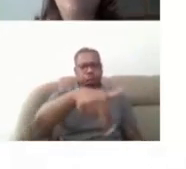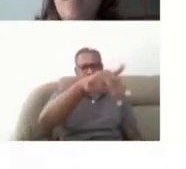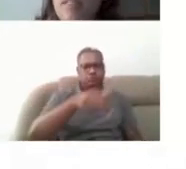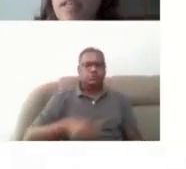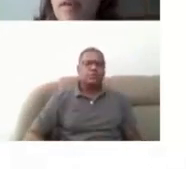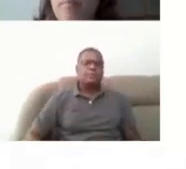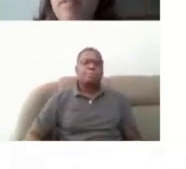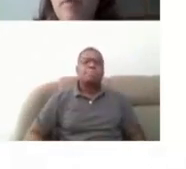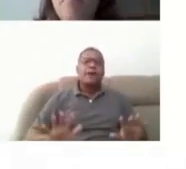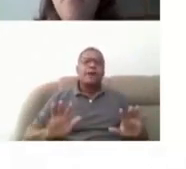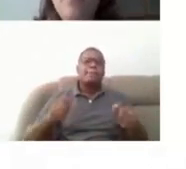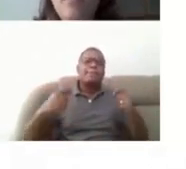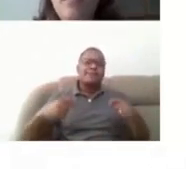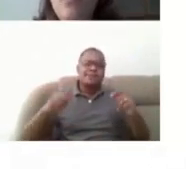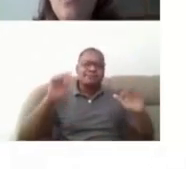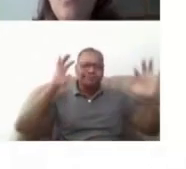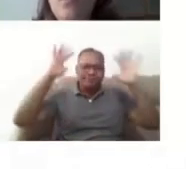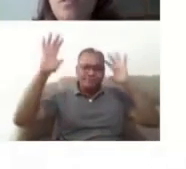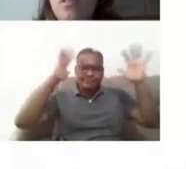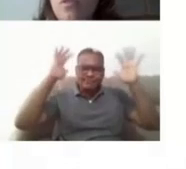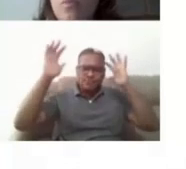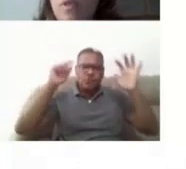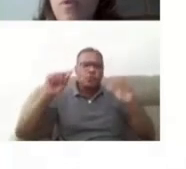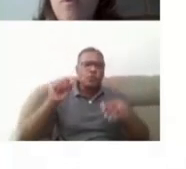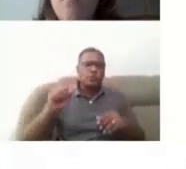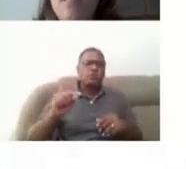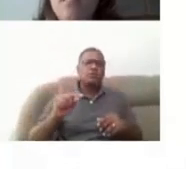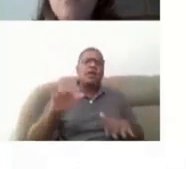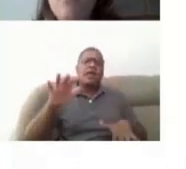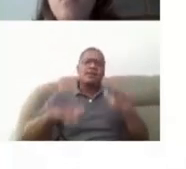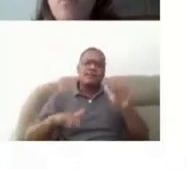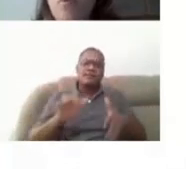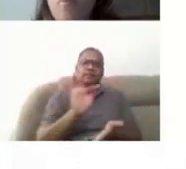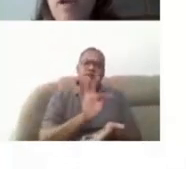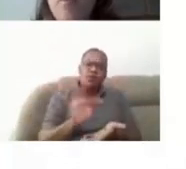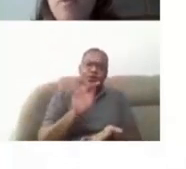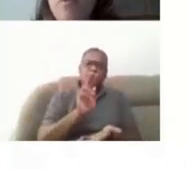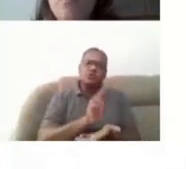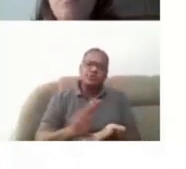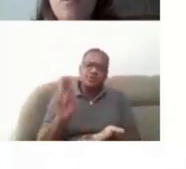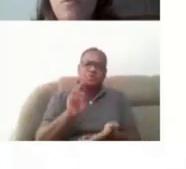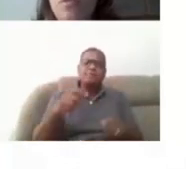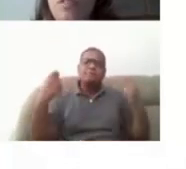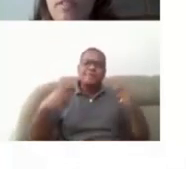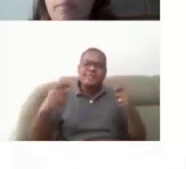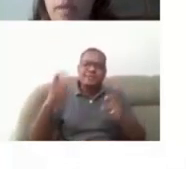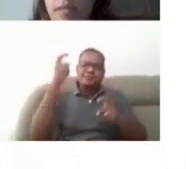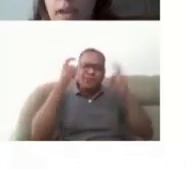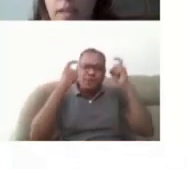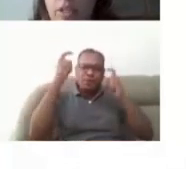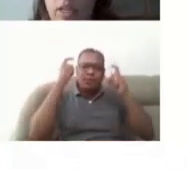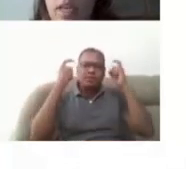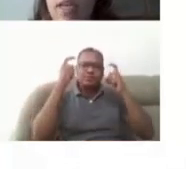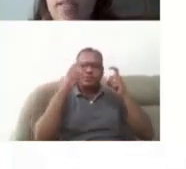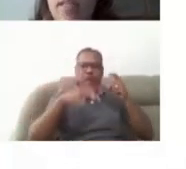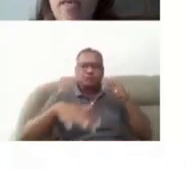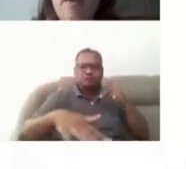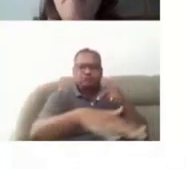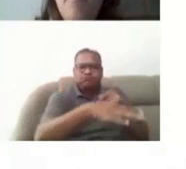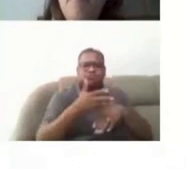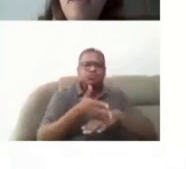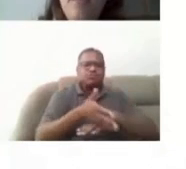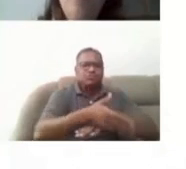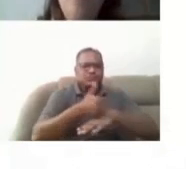perguntar sempre, né? Por que que as instituições de ensino superior precisam se preocupar com as suas condições de acessibilidade, né?